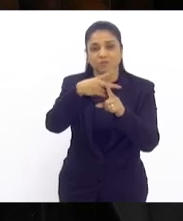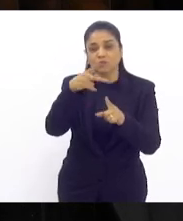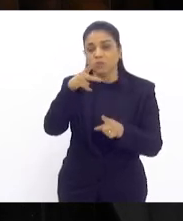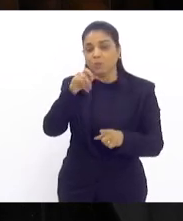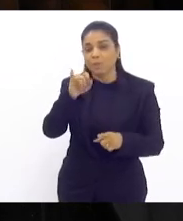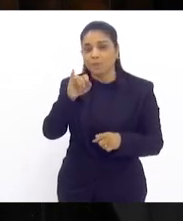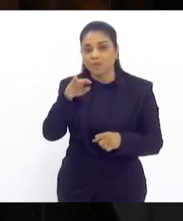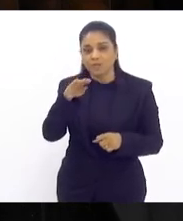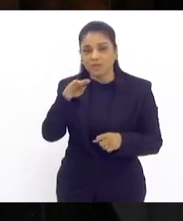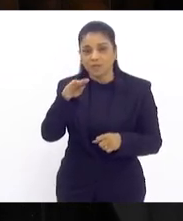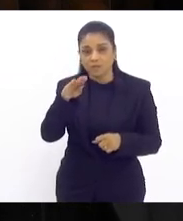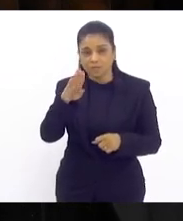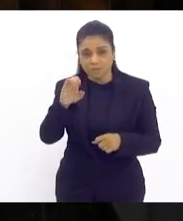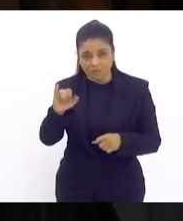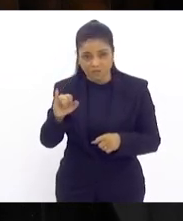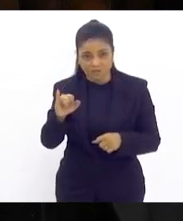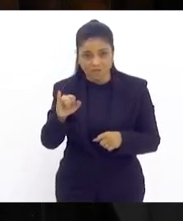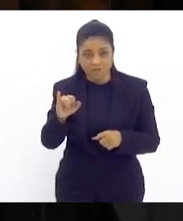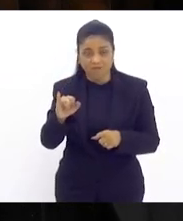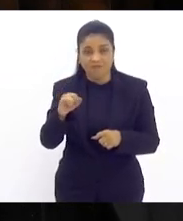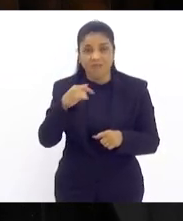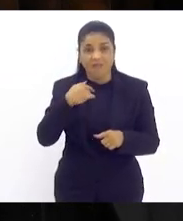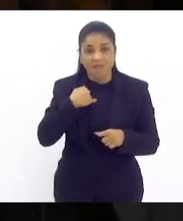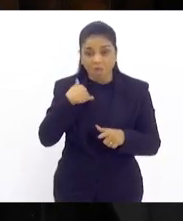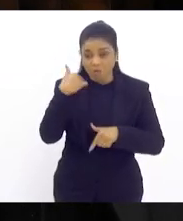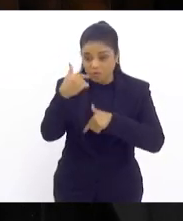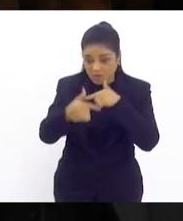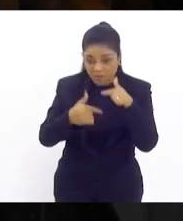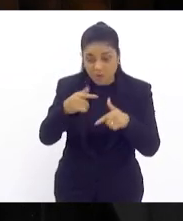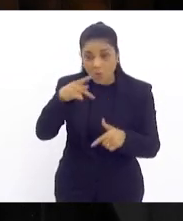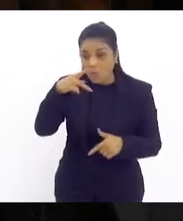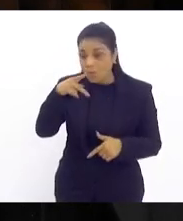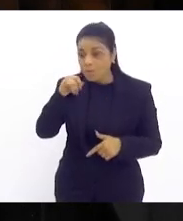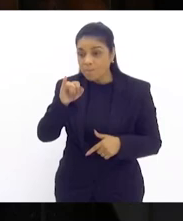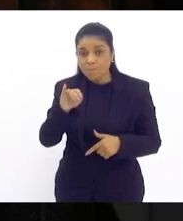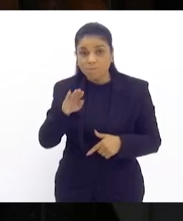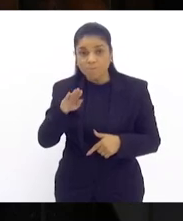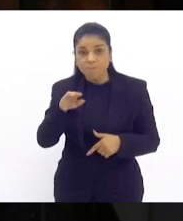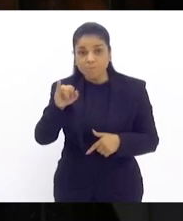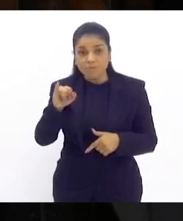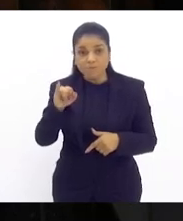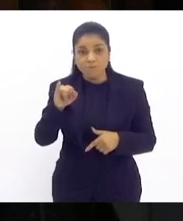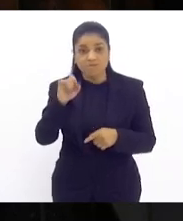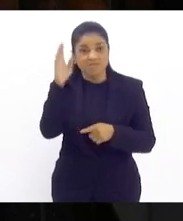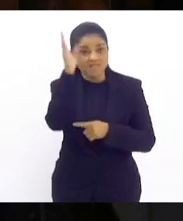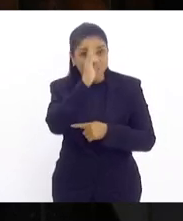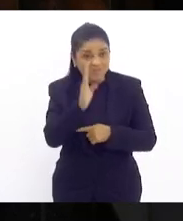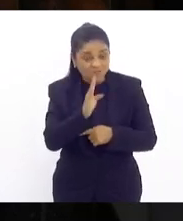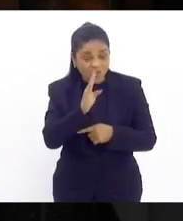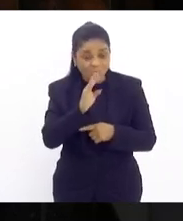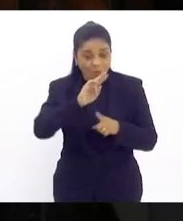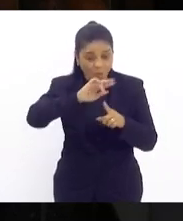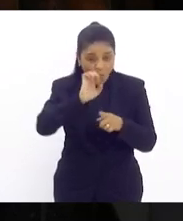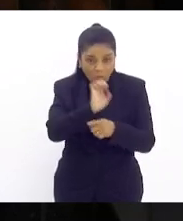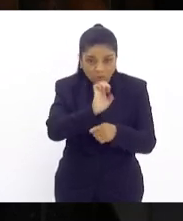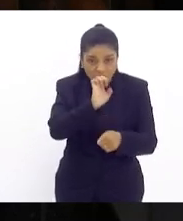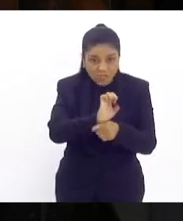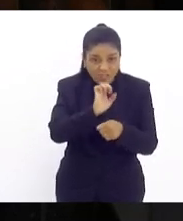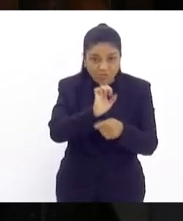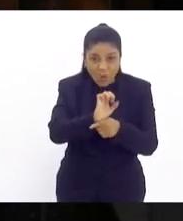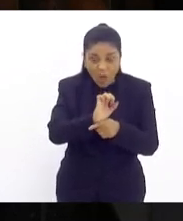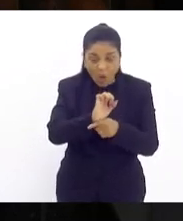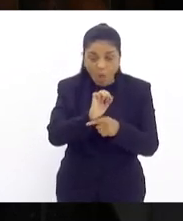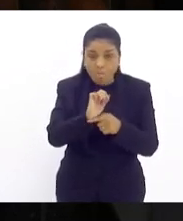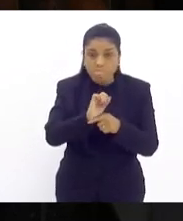nacional e eu estou trabalhando com PIB nacional porque o PIB estadual cresce a metade